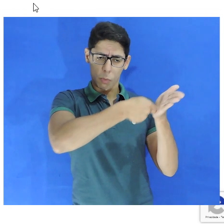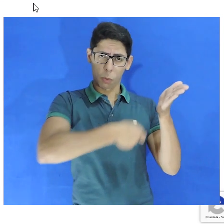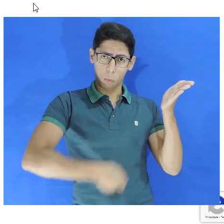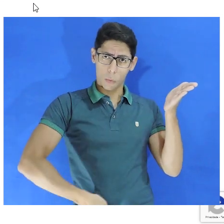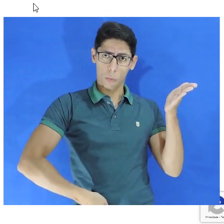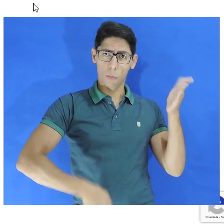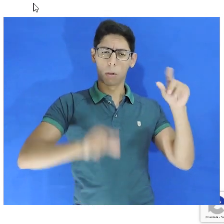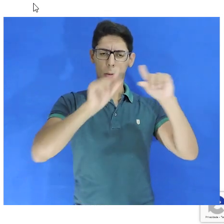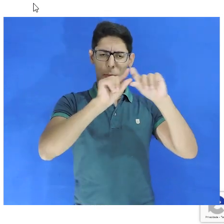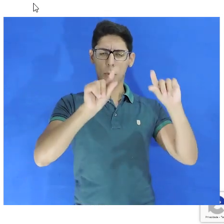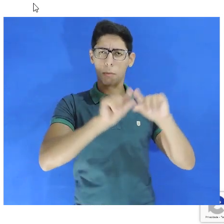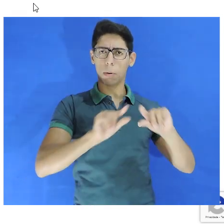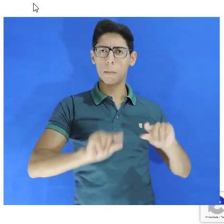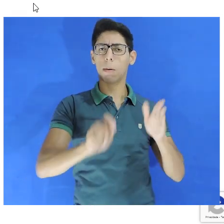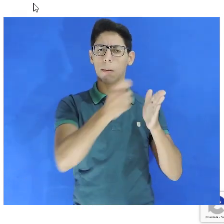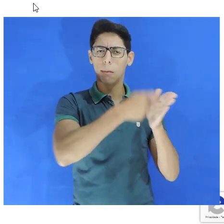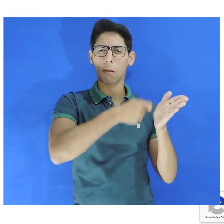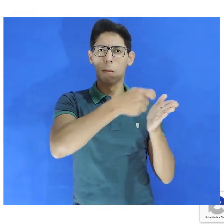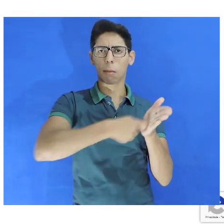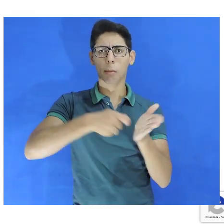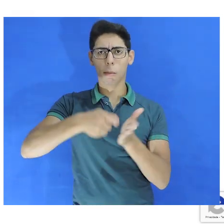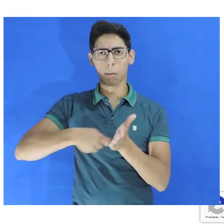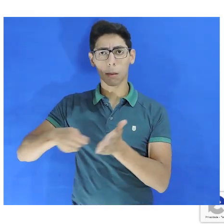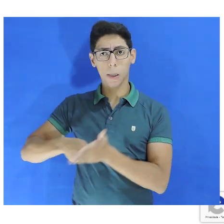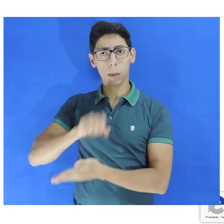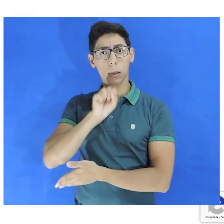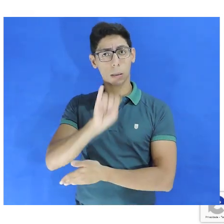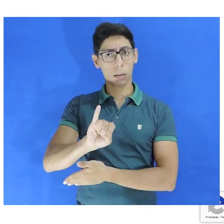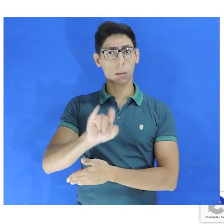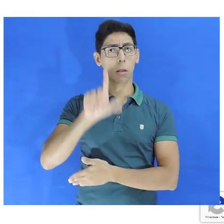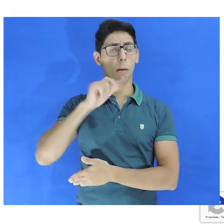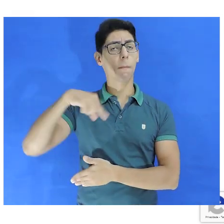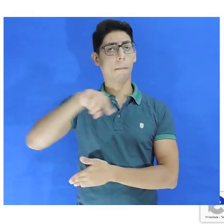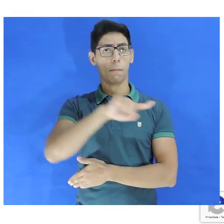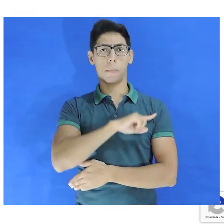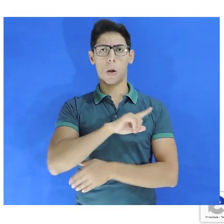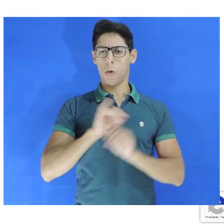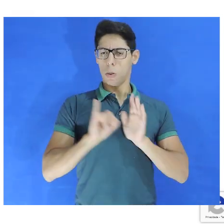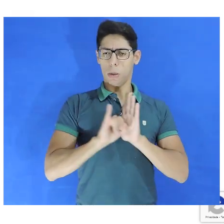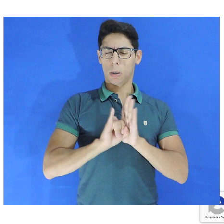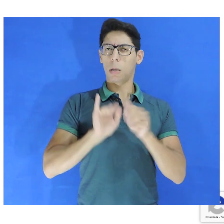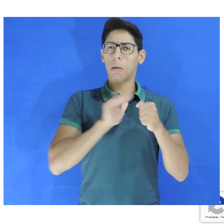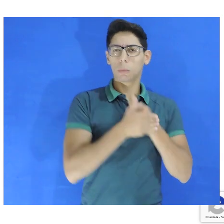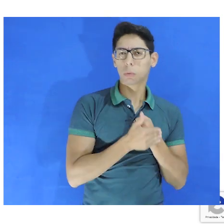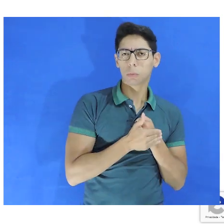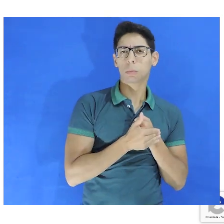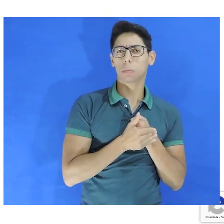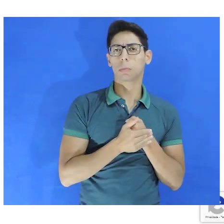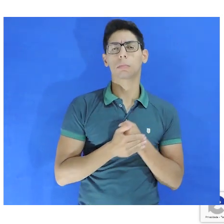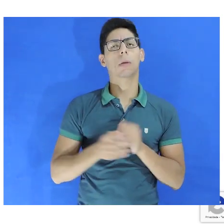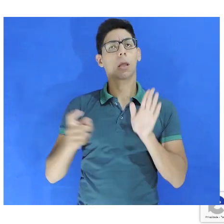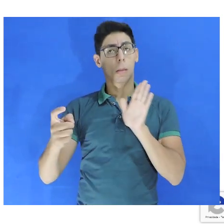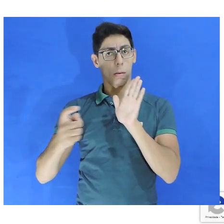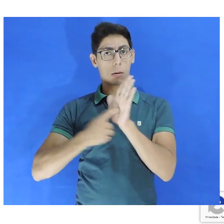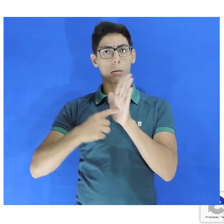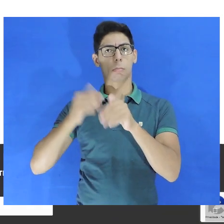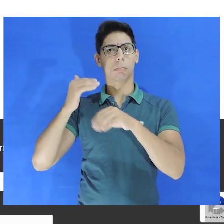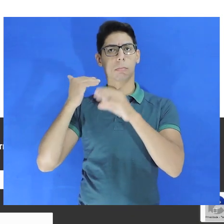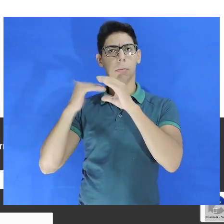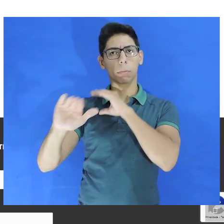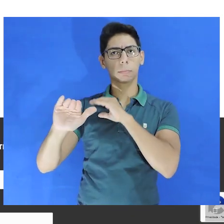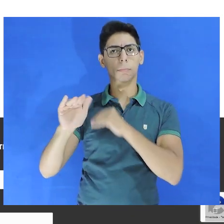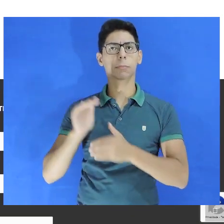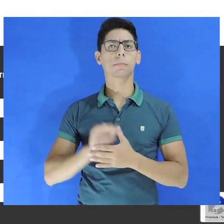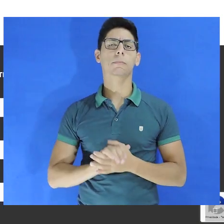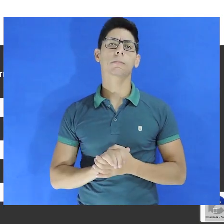Preencha o formulário com os seus dados e nos relate a denúncia. Se preferir, pode escolher manter a sua identidade no anonimato. E